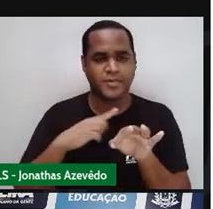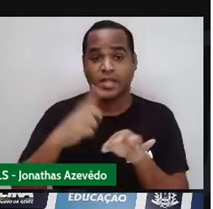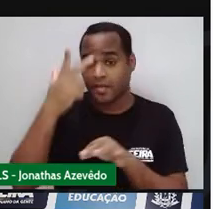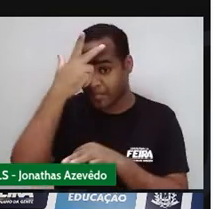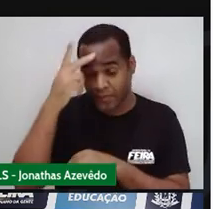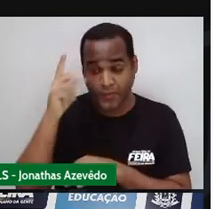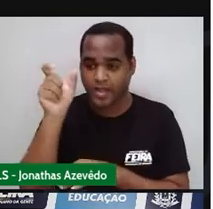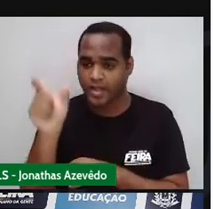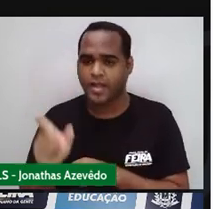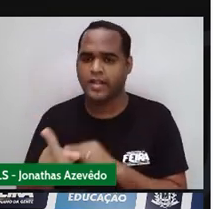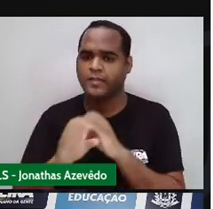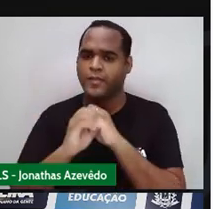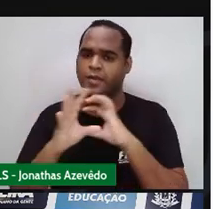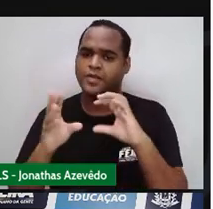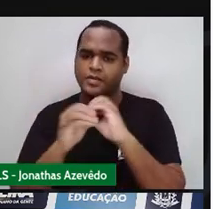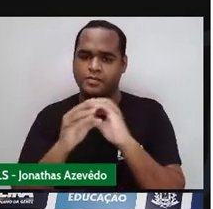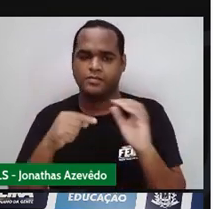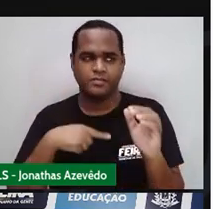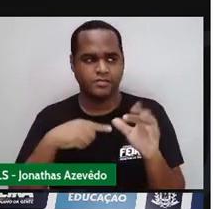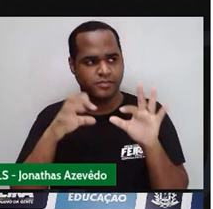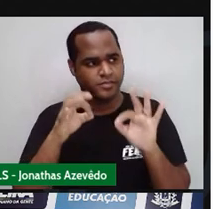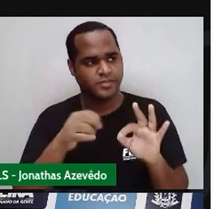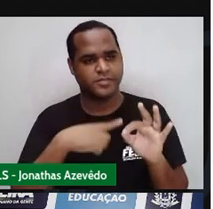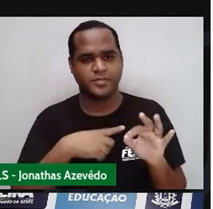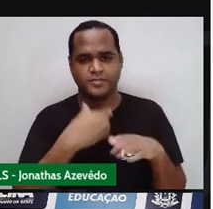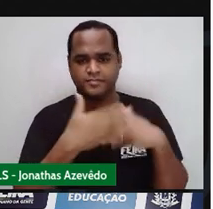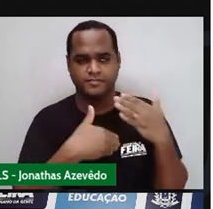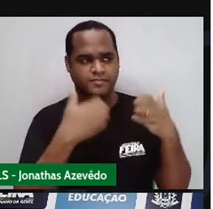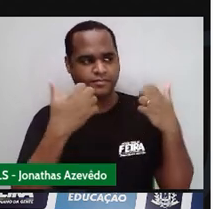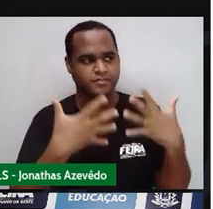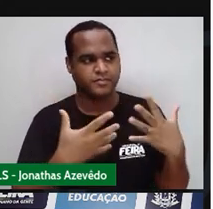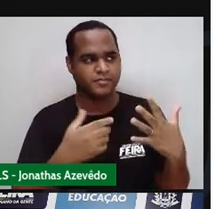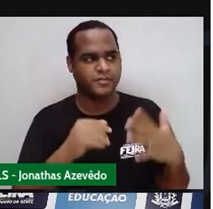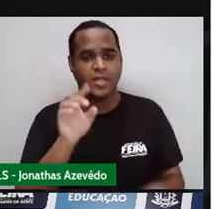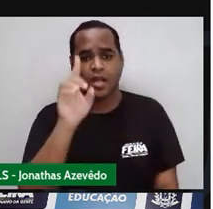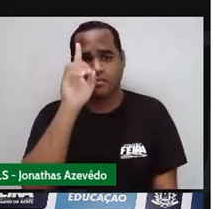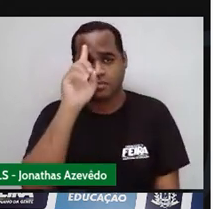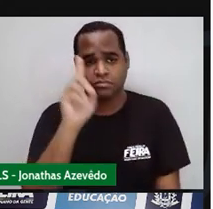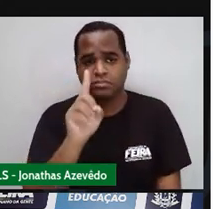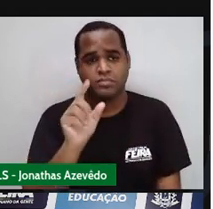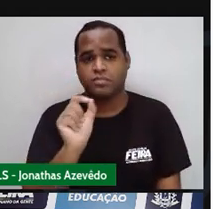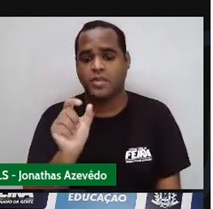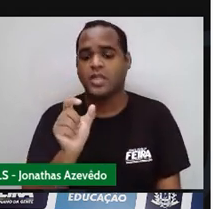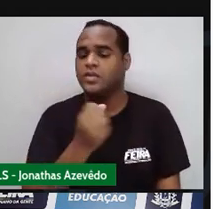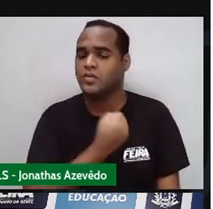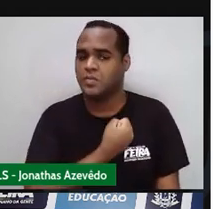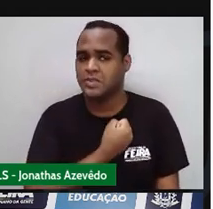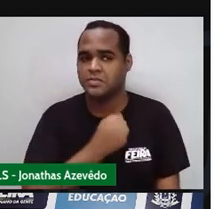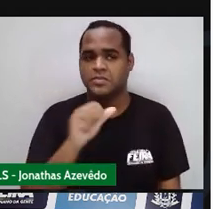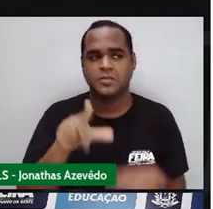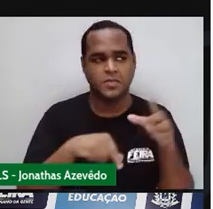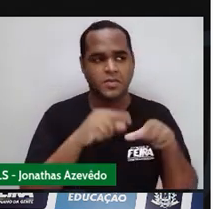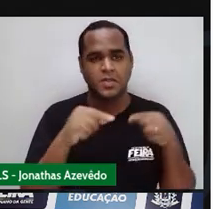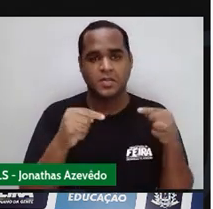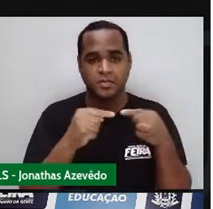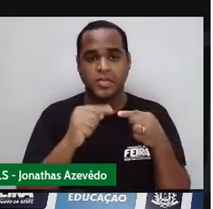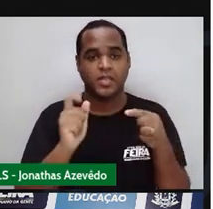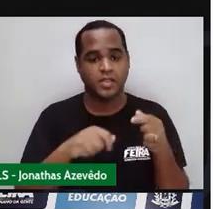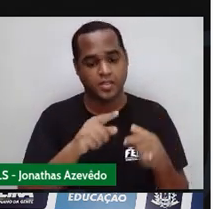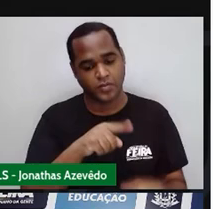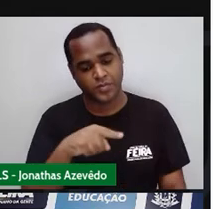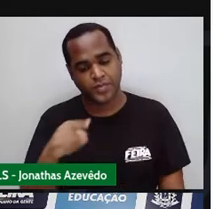descobrir Quais são os números Independente dos números Que a pessoa tem escolhido Desde que seja Três números